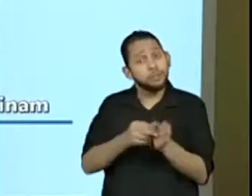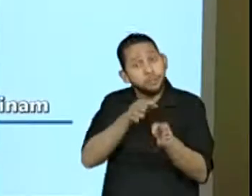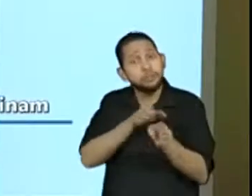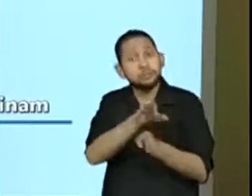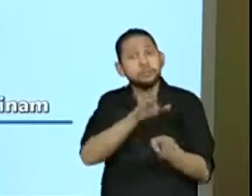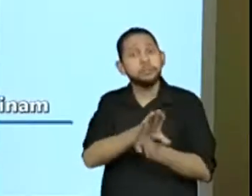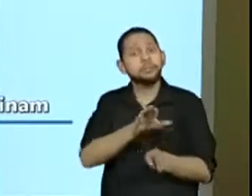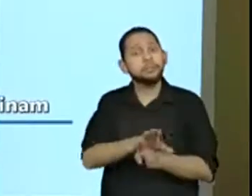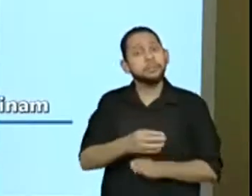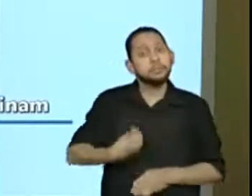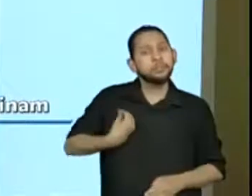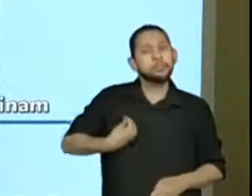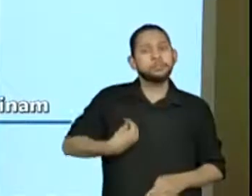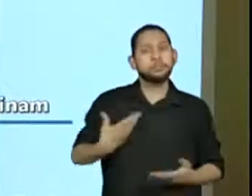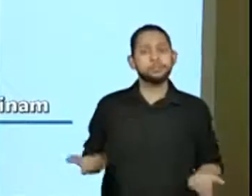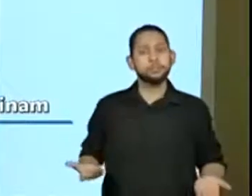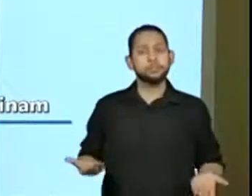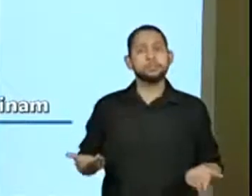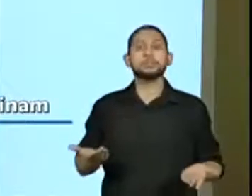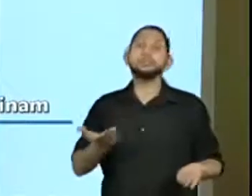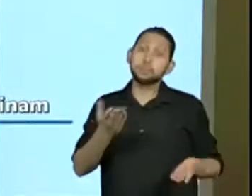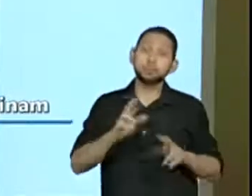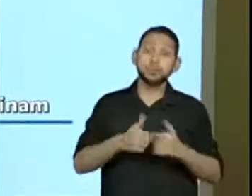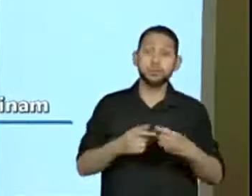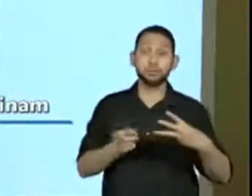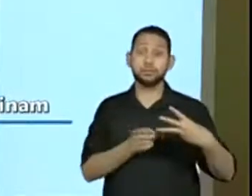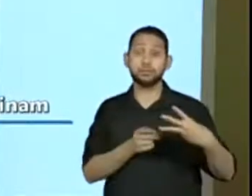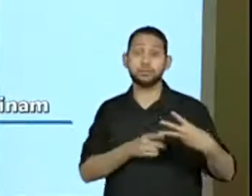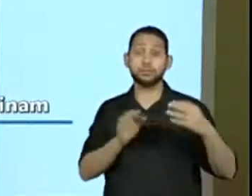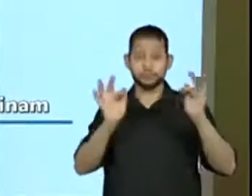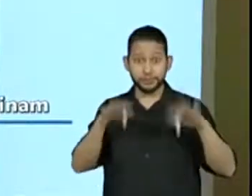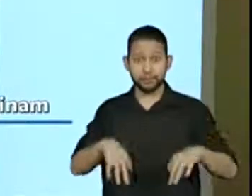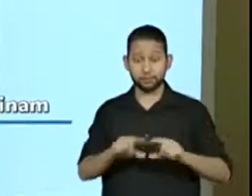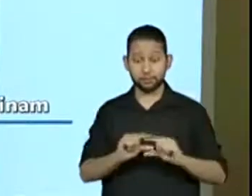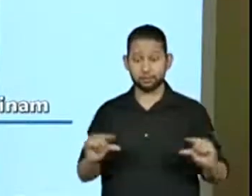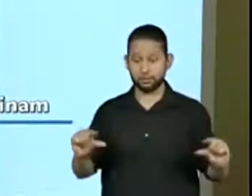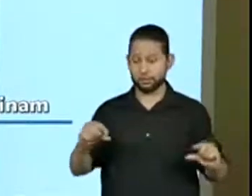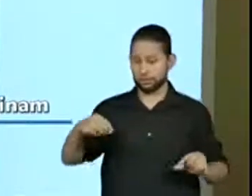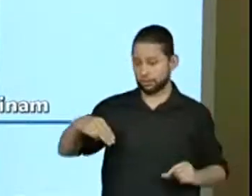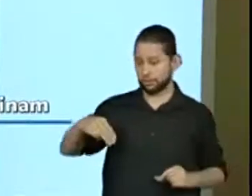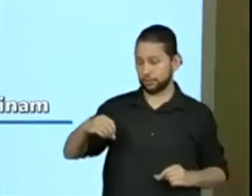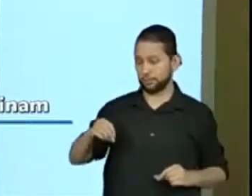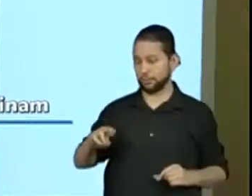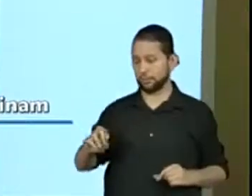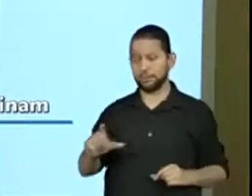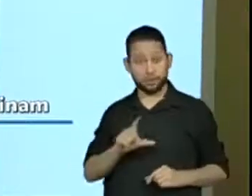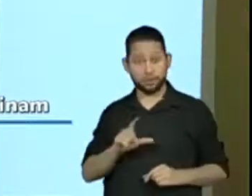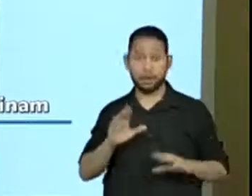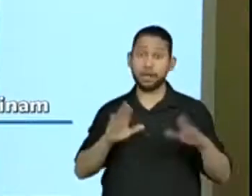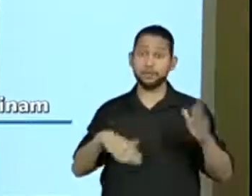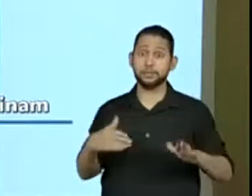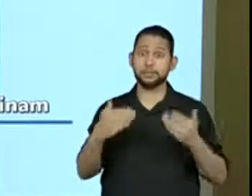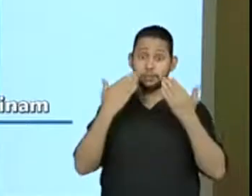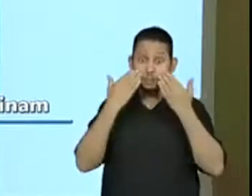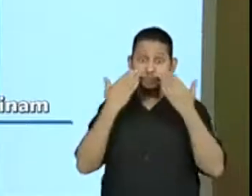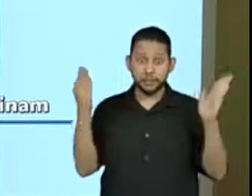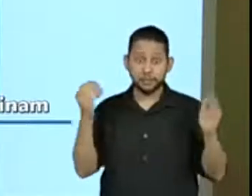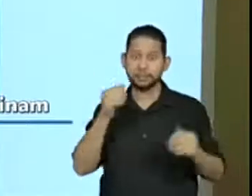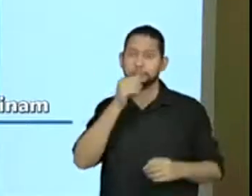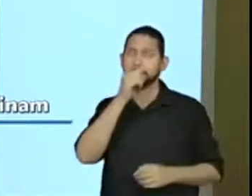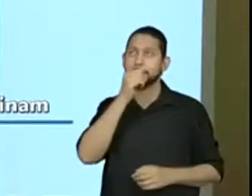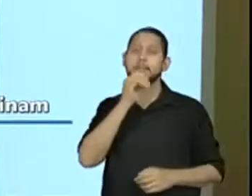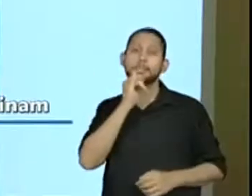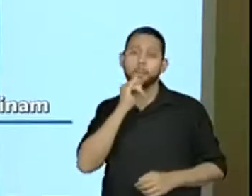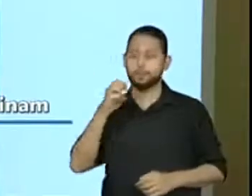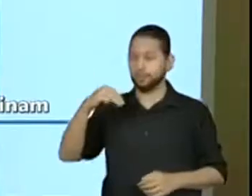para o povo, né? Por isso que lá no final tem a moral. Como a professora Joyce disse, às vezes ela está explícita, moral, dois pontinhos